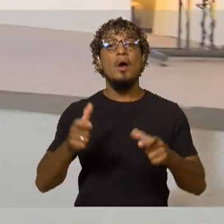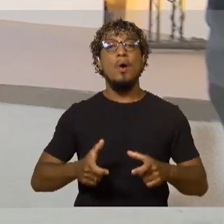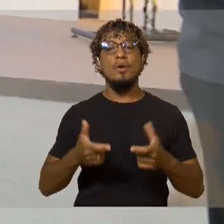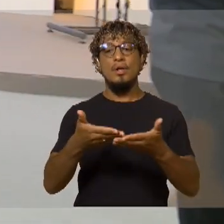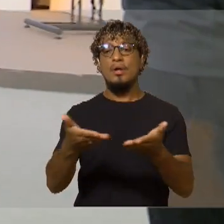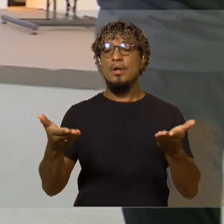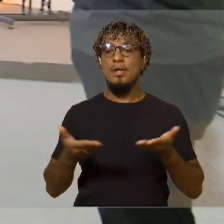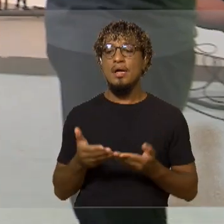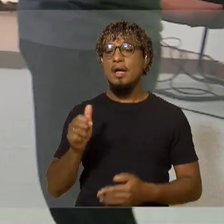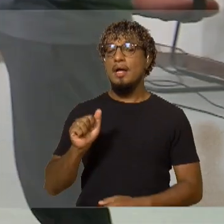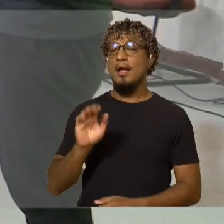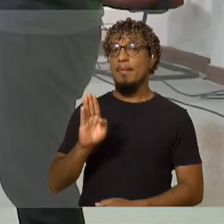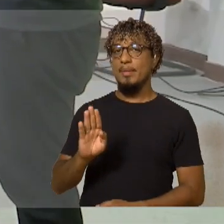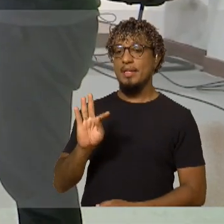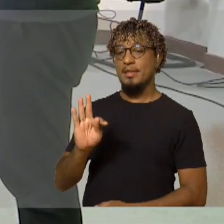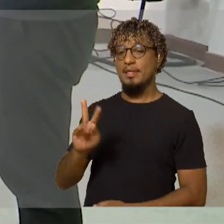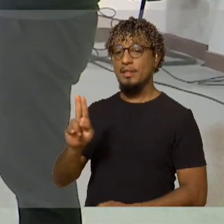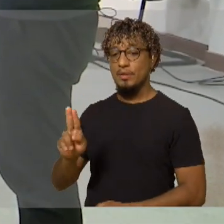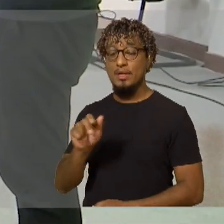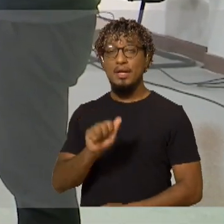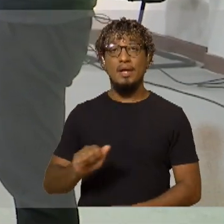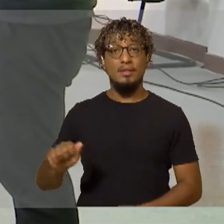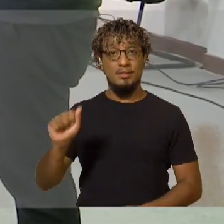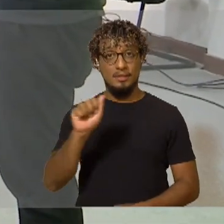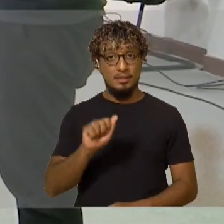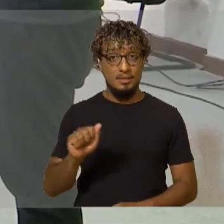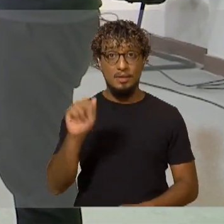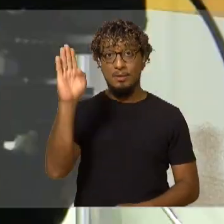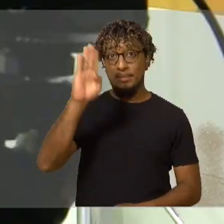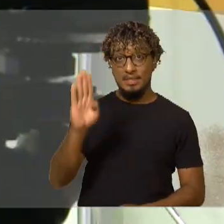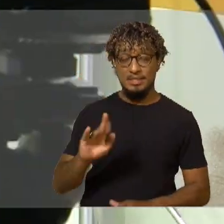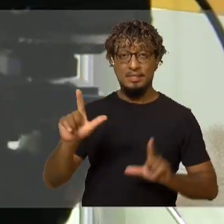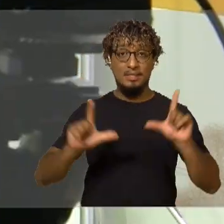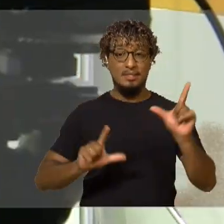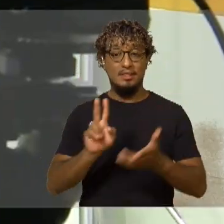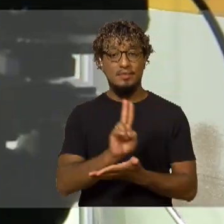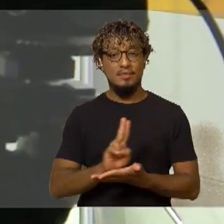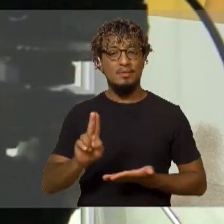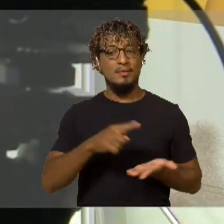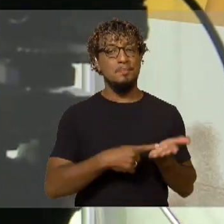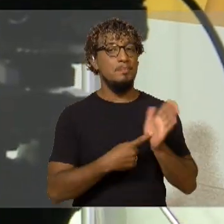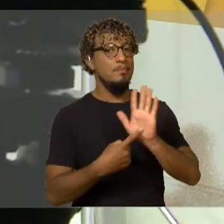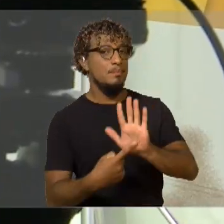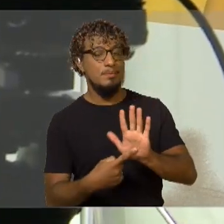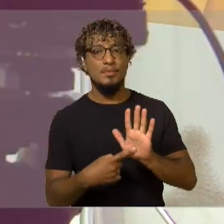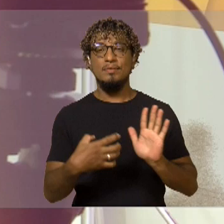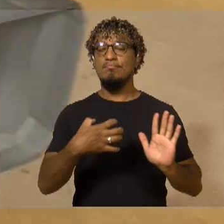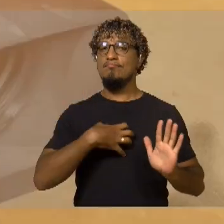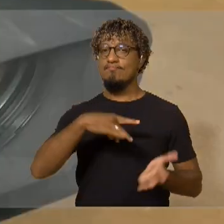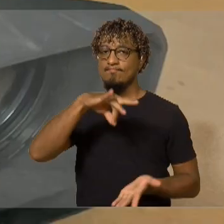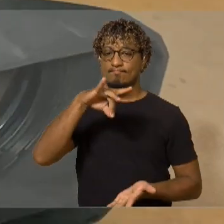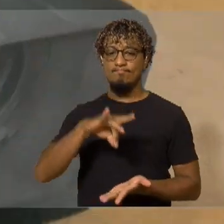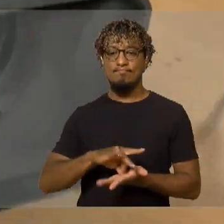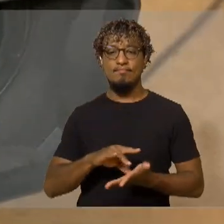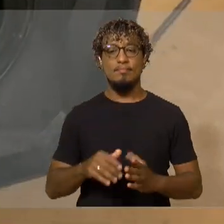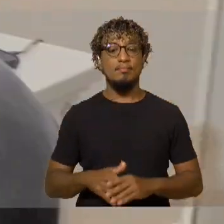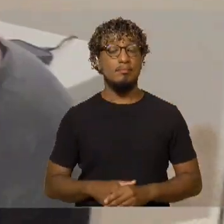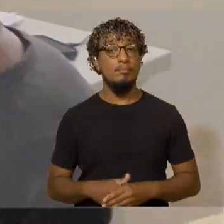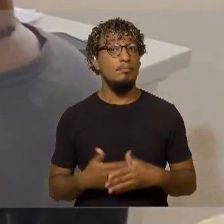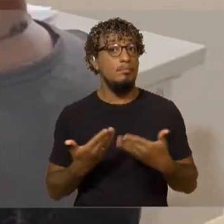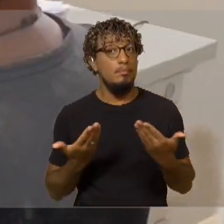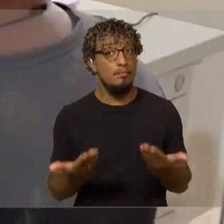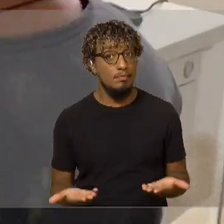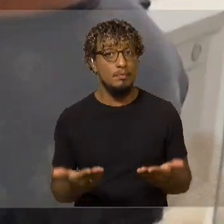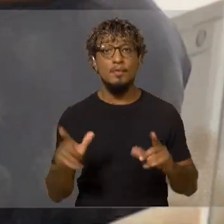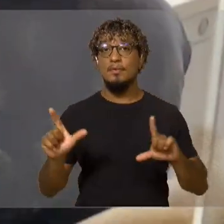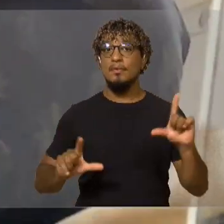Nacional da ABTU, Associação Brasileira de TVs Universitárias, como exemplo de formato original. A TV Ufima